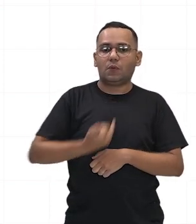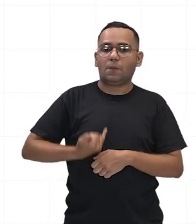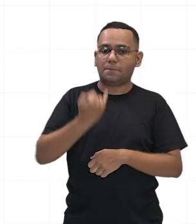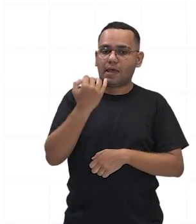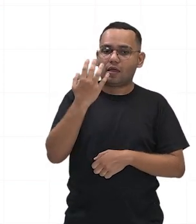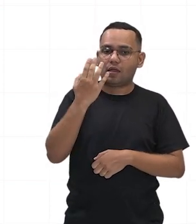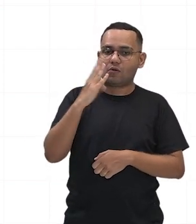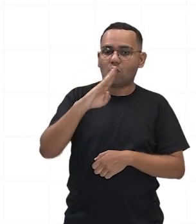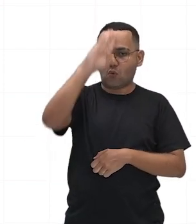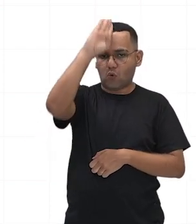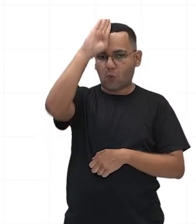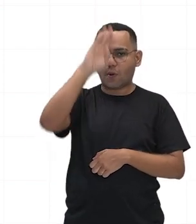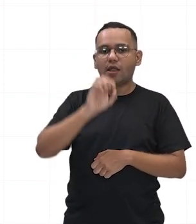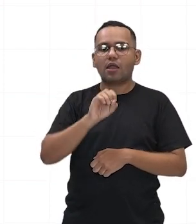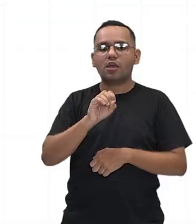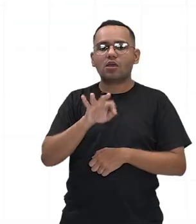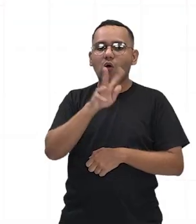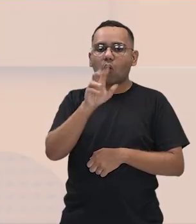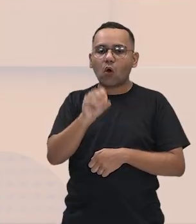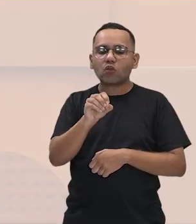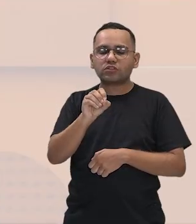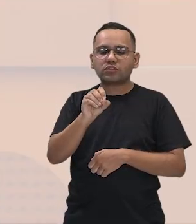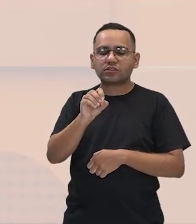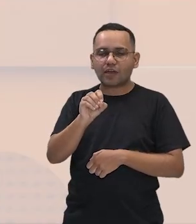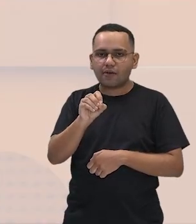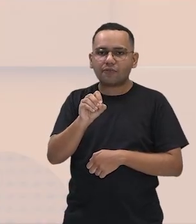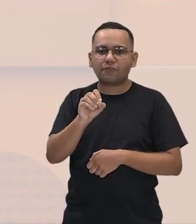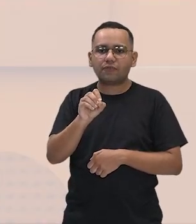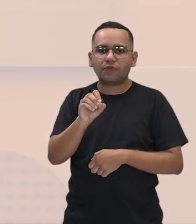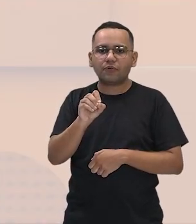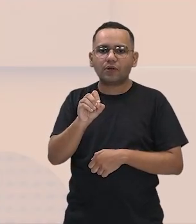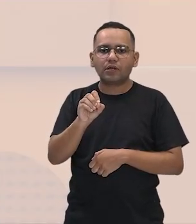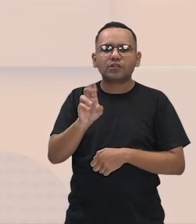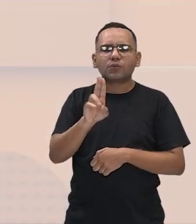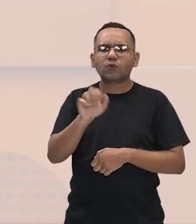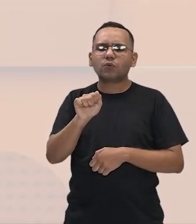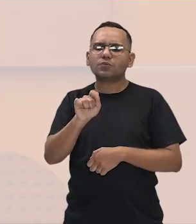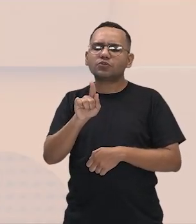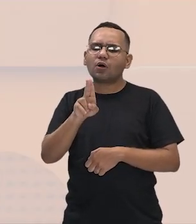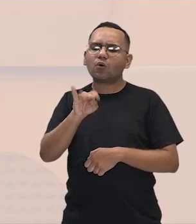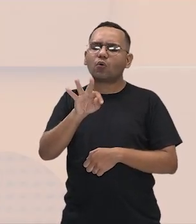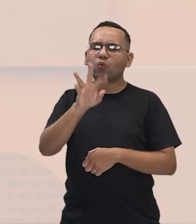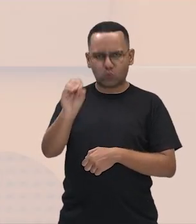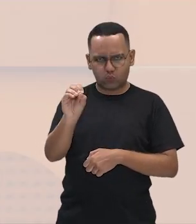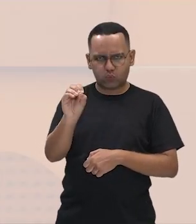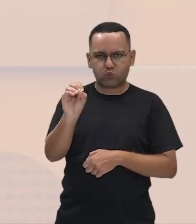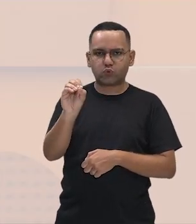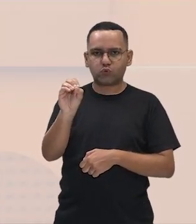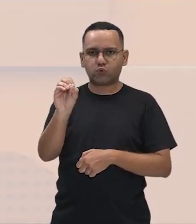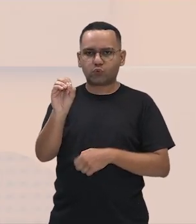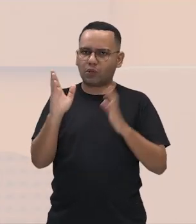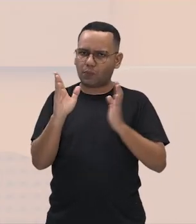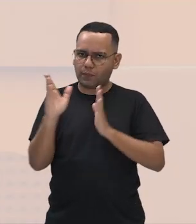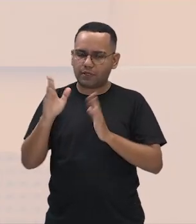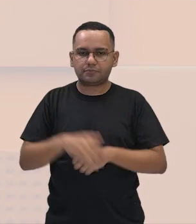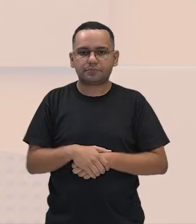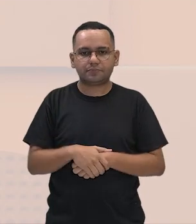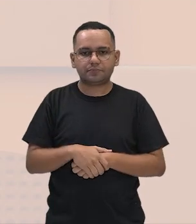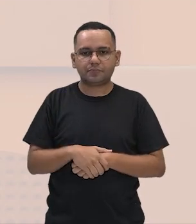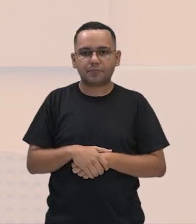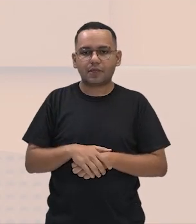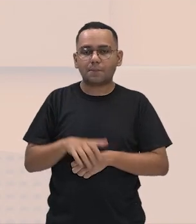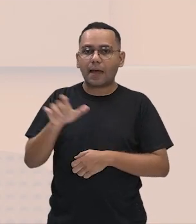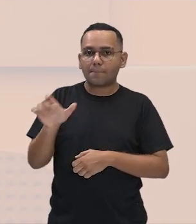imperador em 27 a.C. O que é o Augusto, professor? É uma homenagem, o